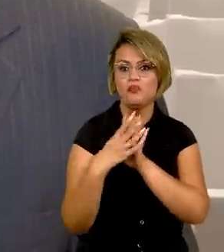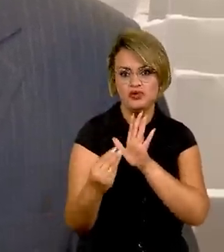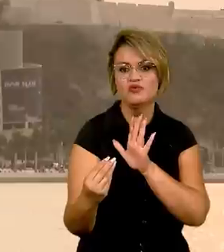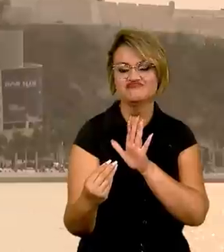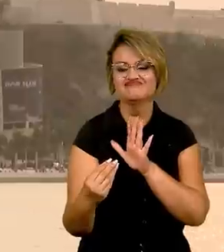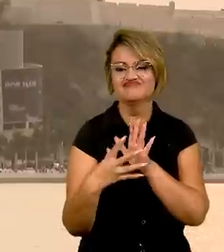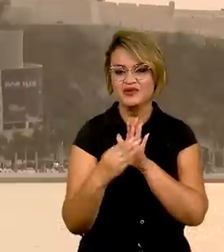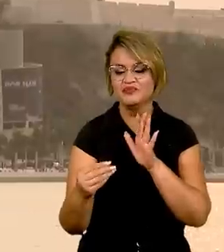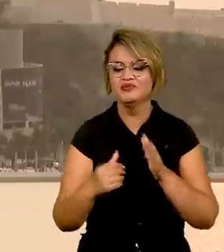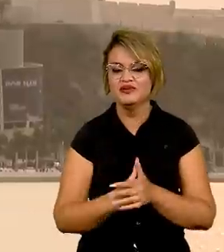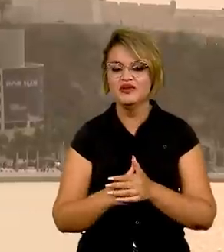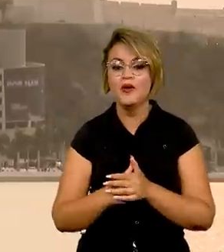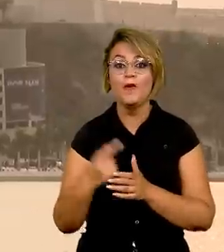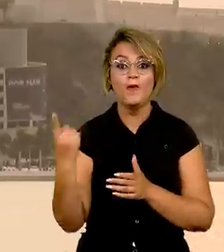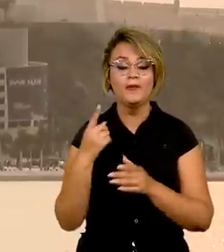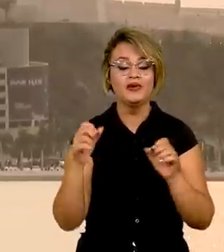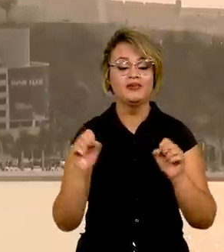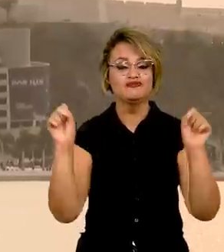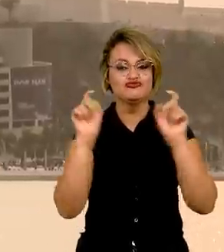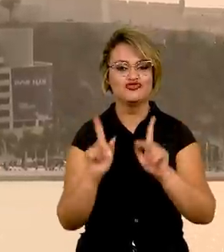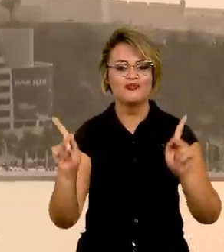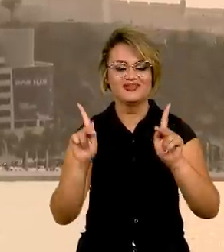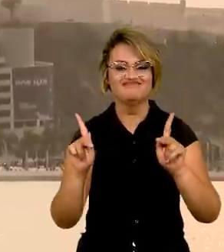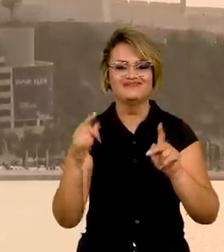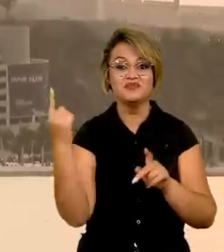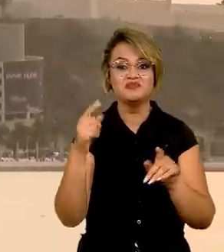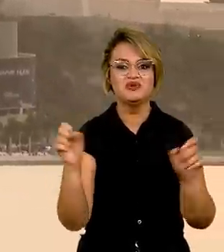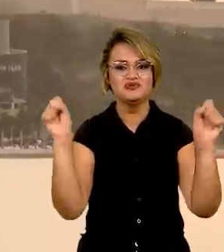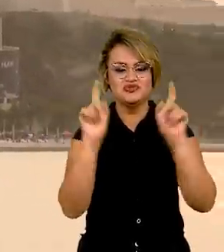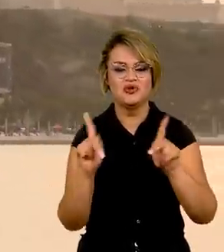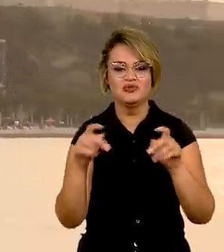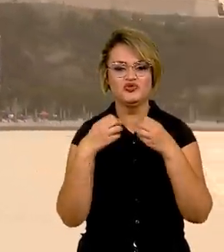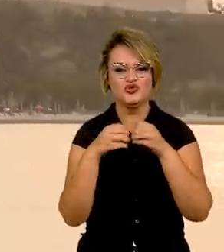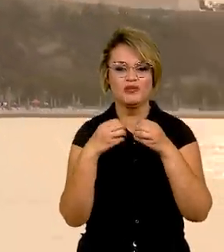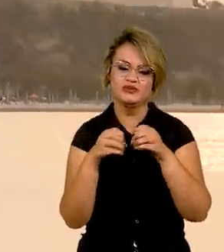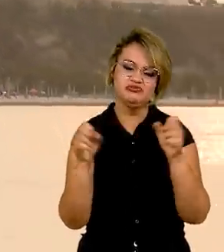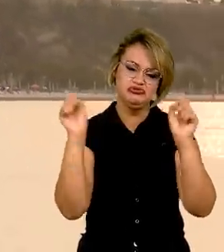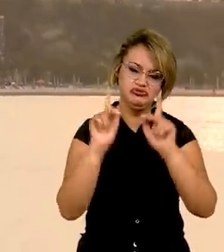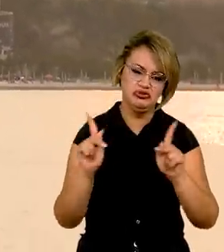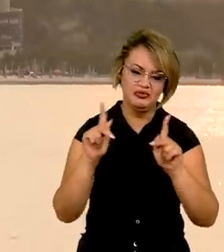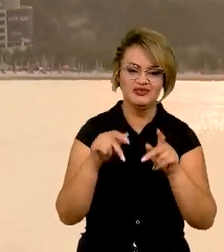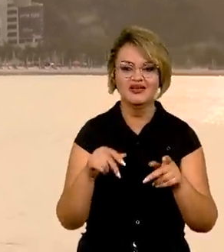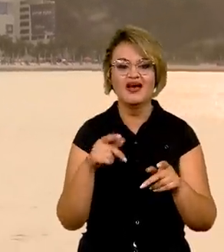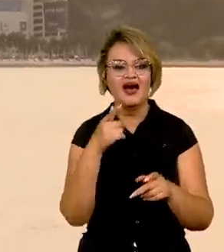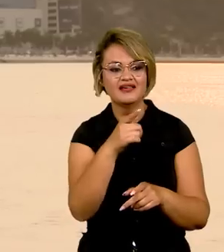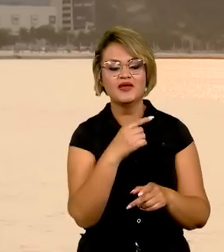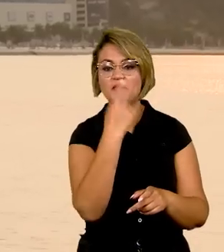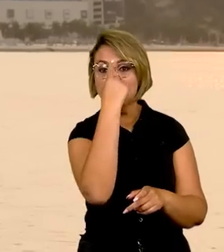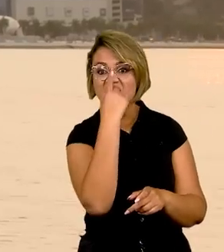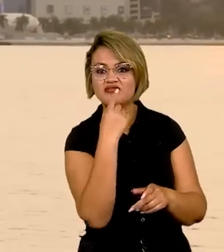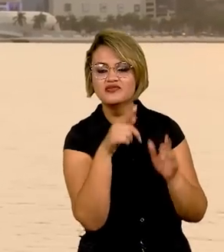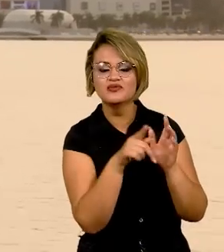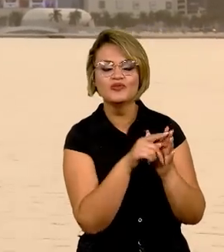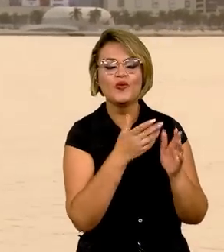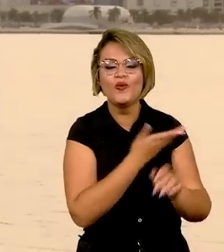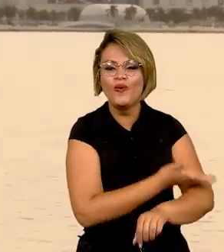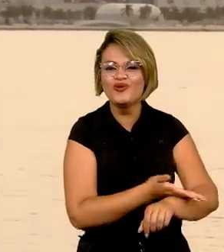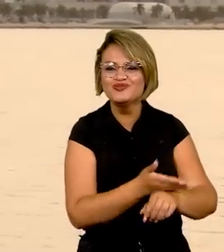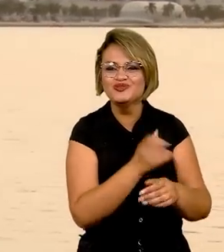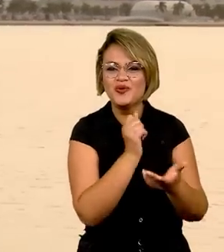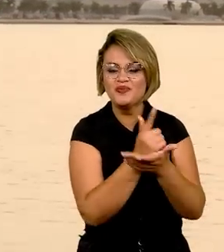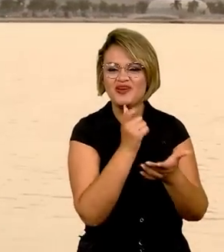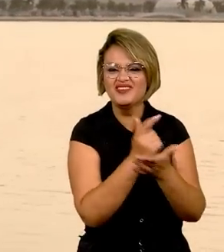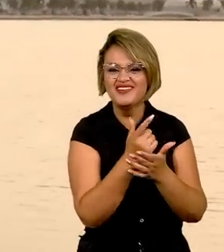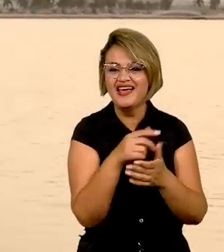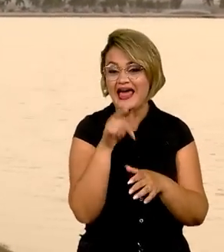esse padrão, o primeiro shopping center, que aí traz um modelo de consumo, com a loja oficial, daquele chinelo